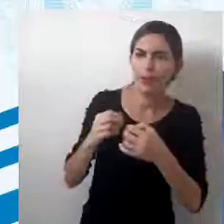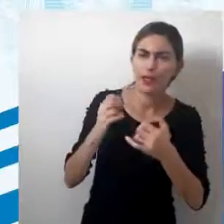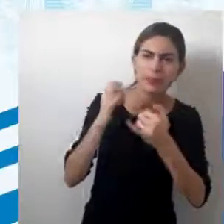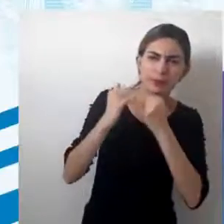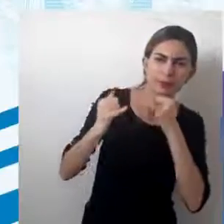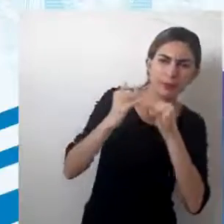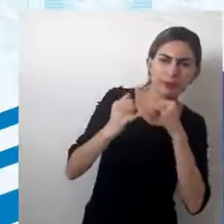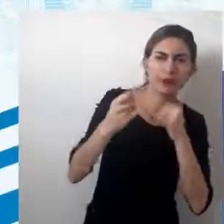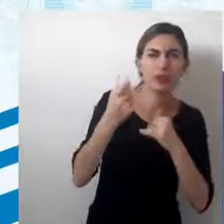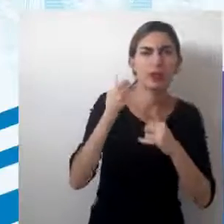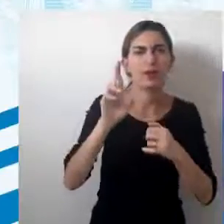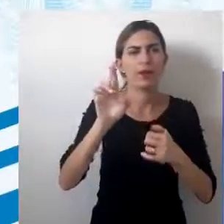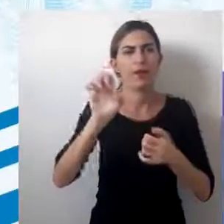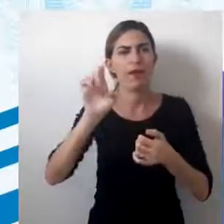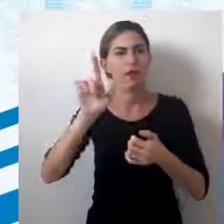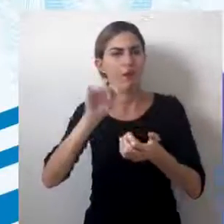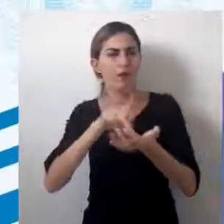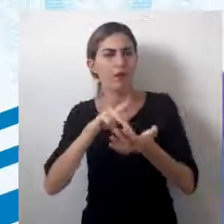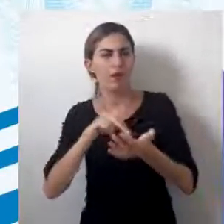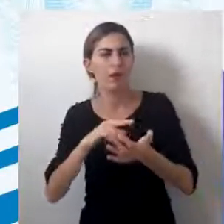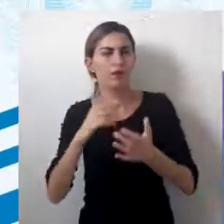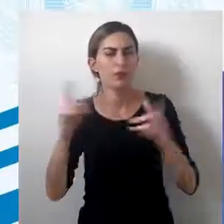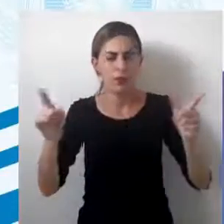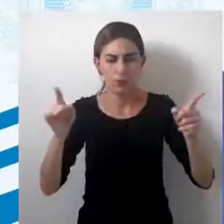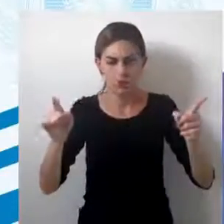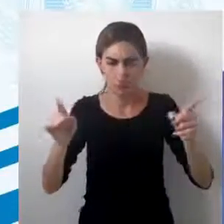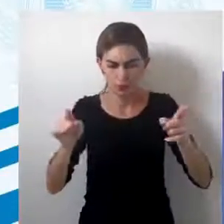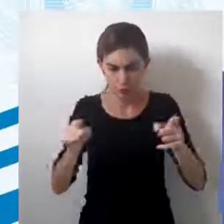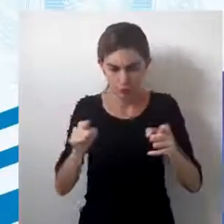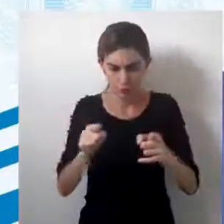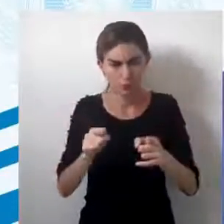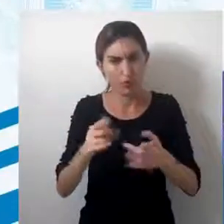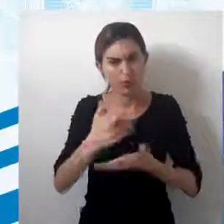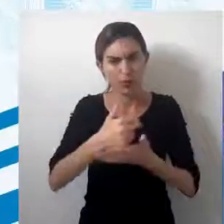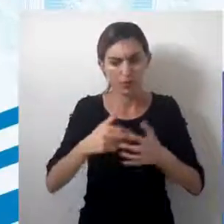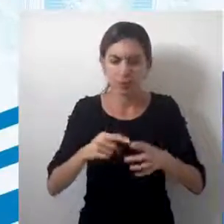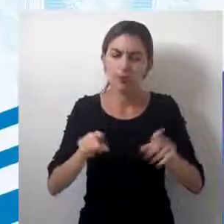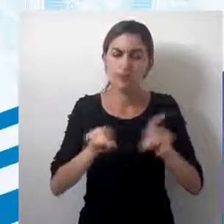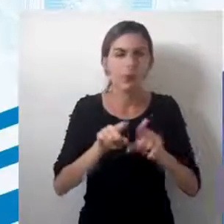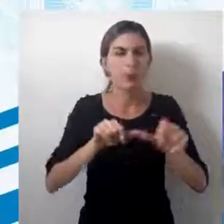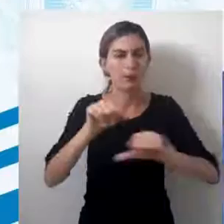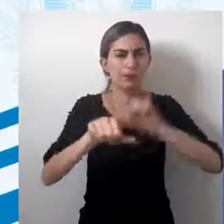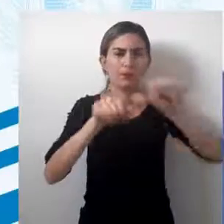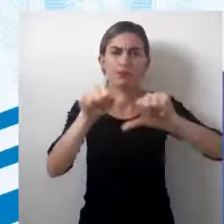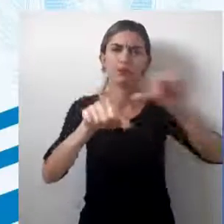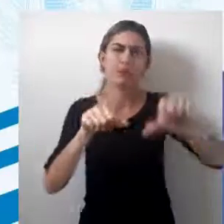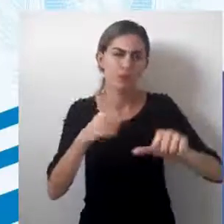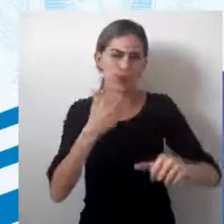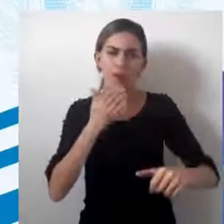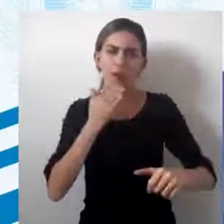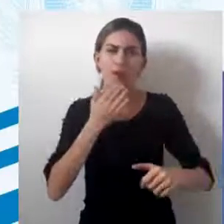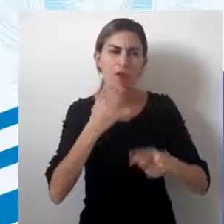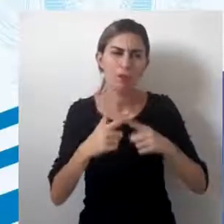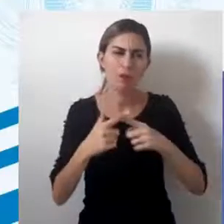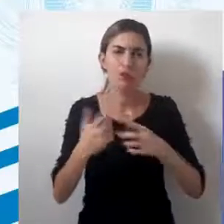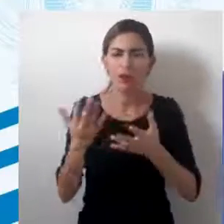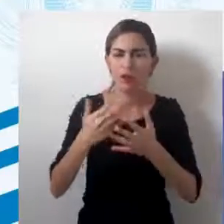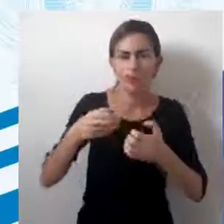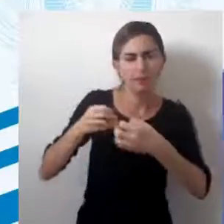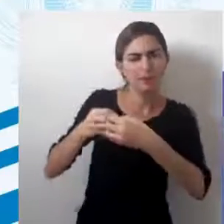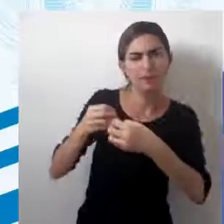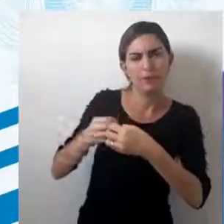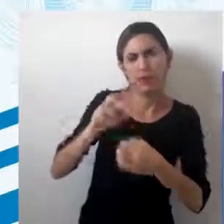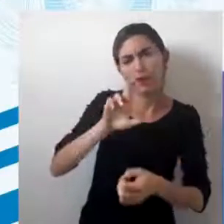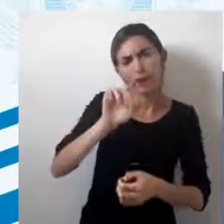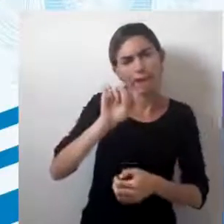real, as representações, as projeções também vão ter essa divergência em busca de proximidade com